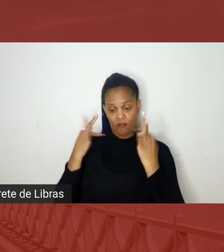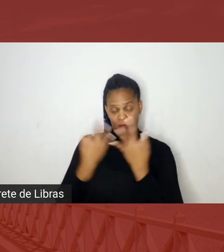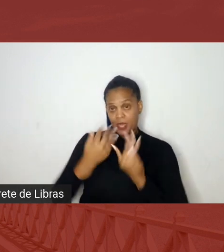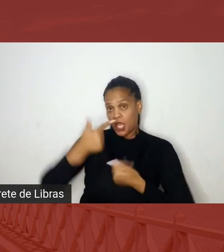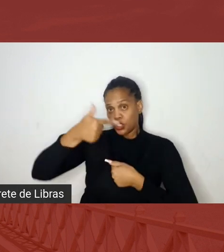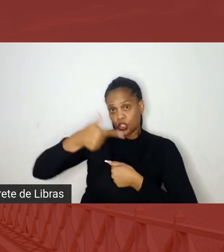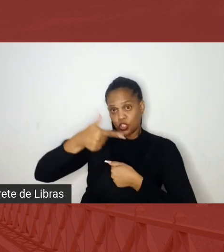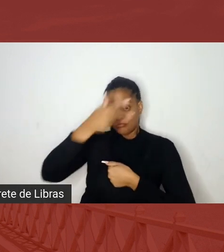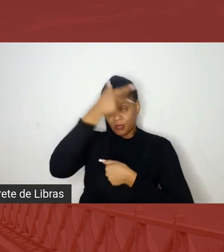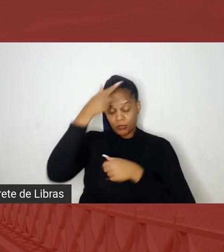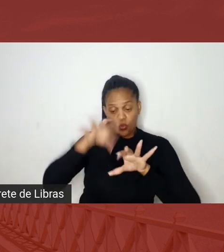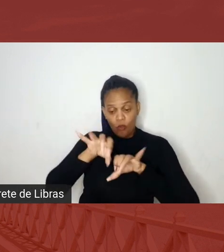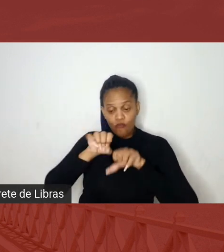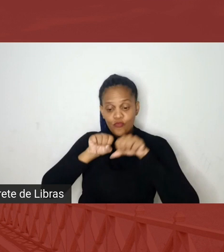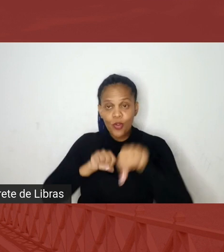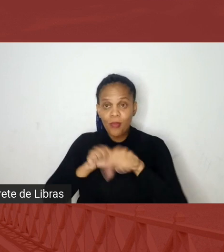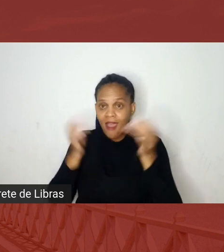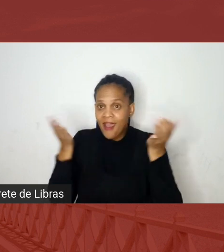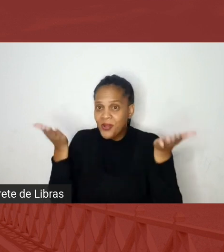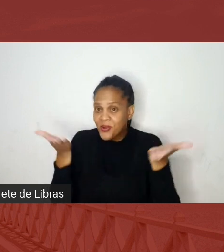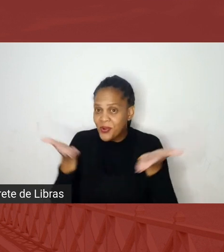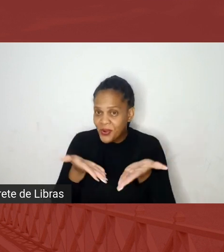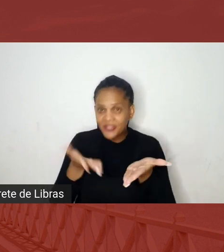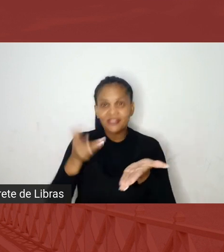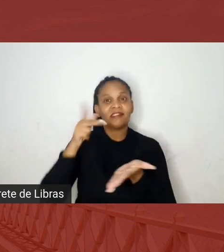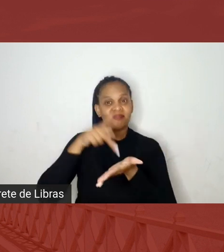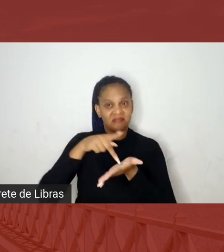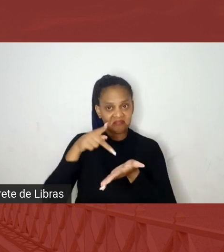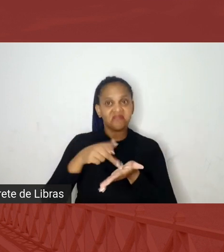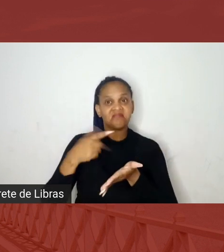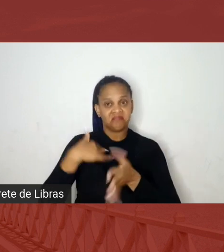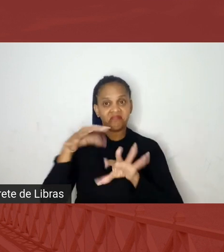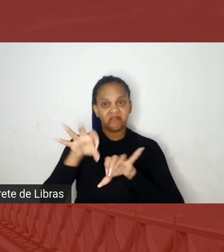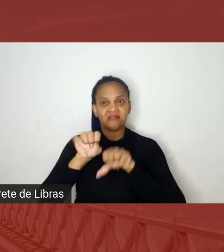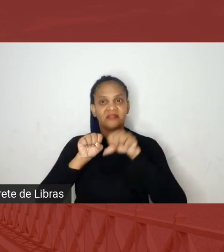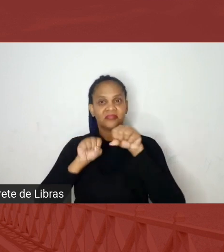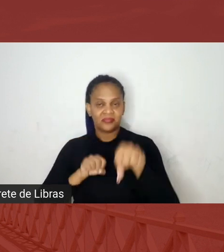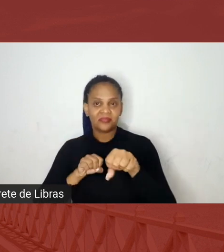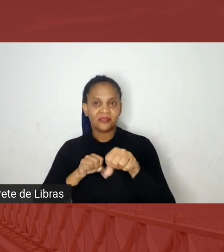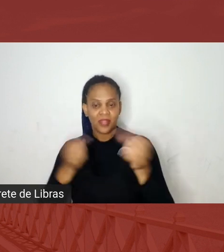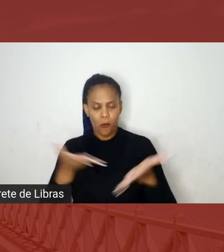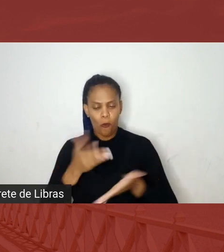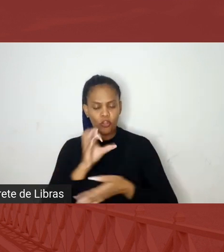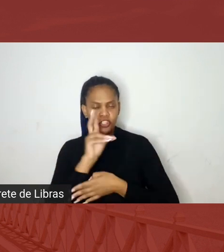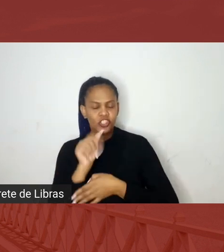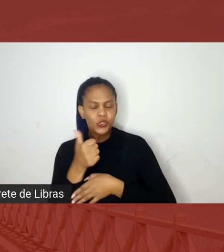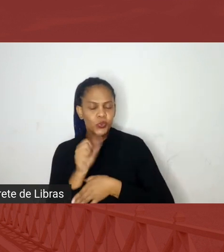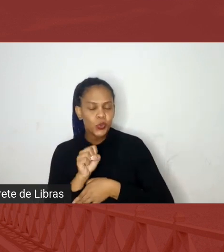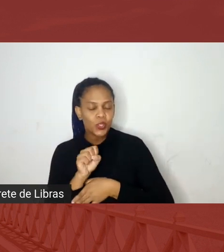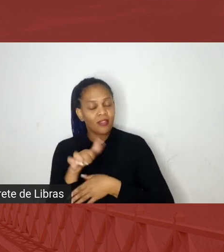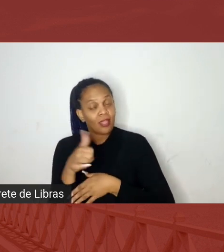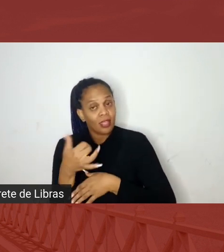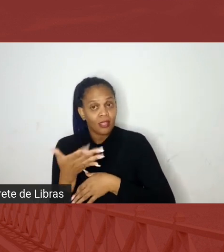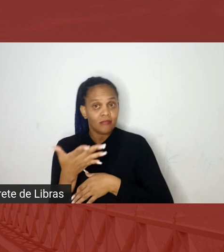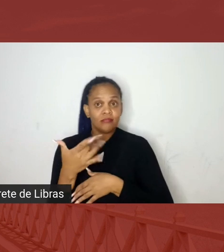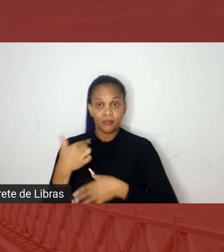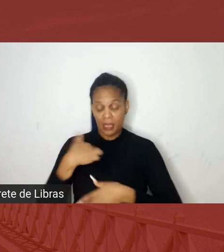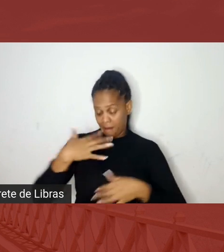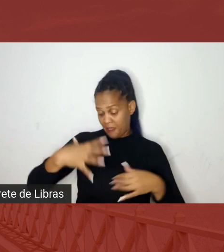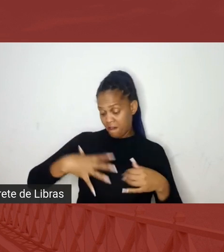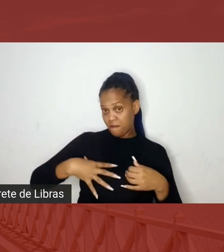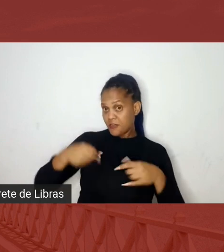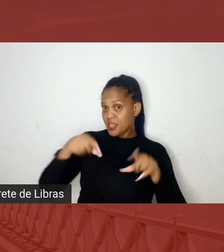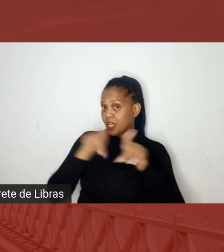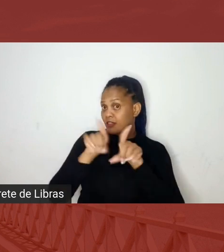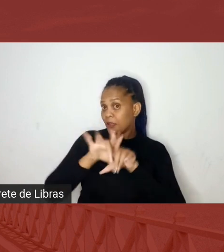que eu estou formando agora, hoje, na realidade, que é de 18, né, a minha prima formou um tempo atrás, antes